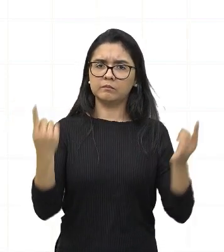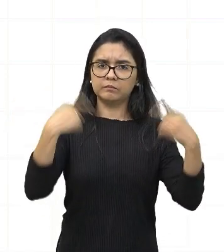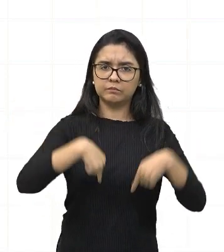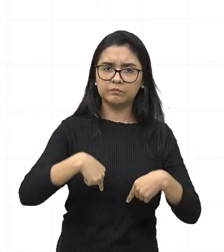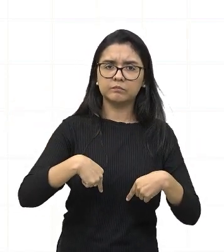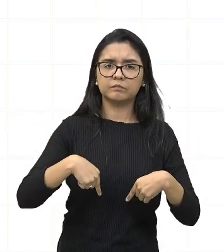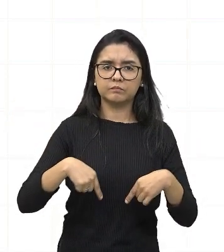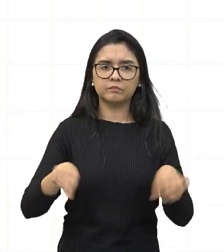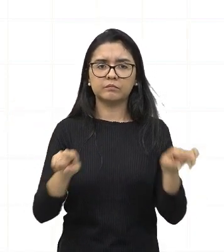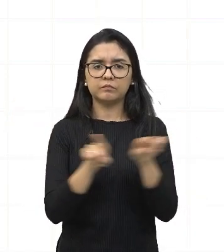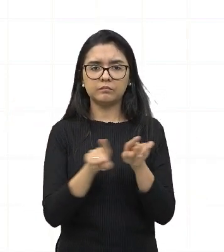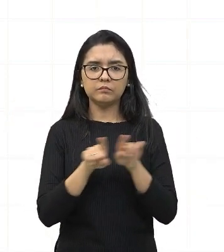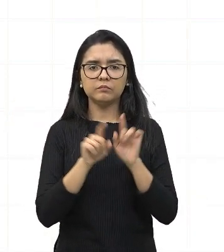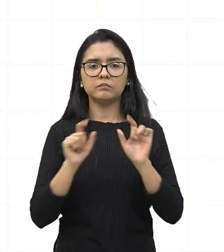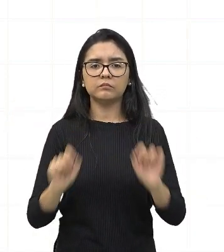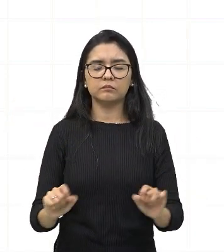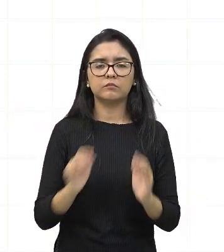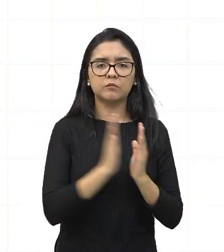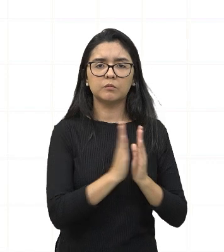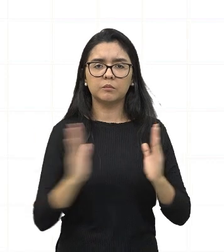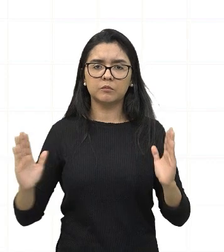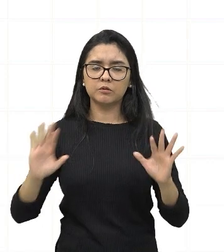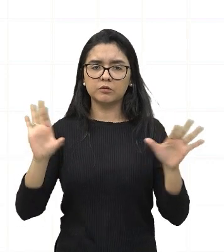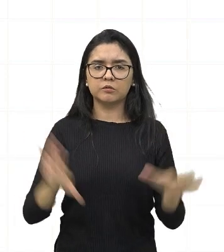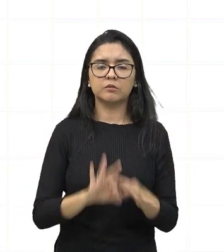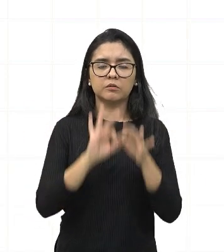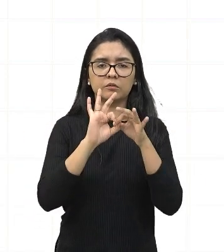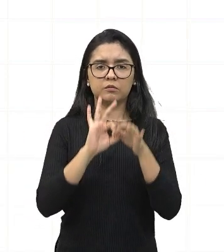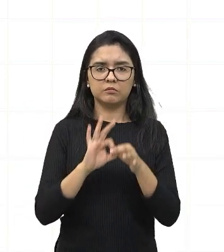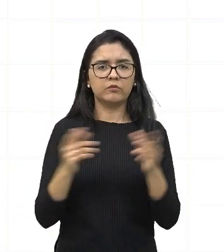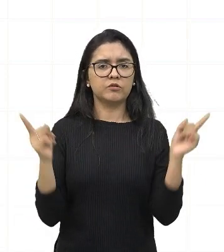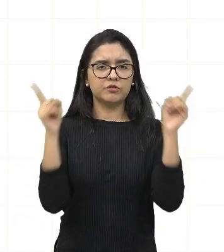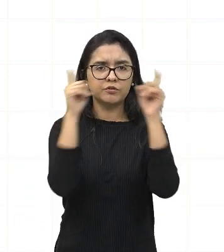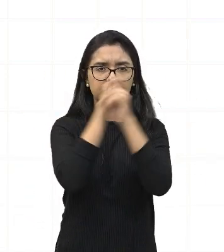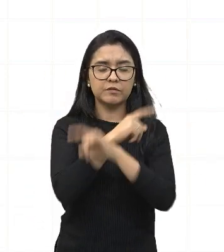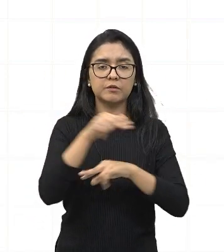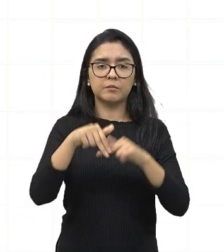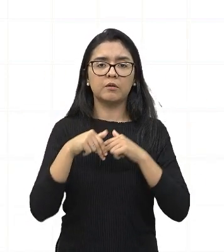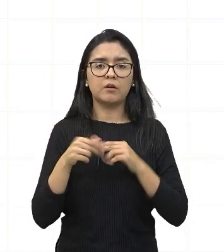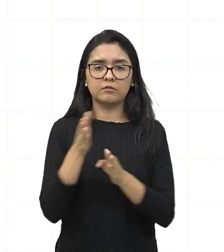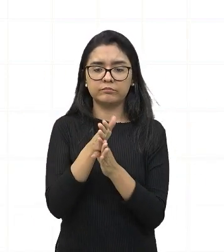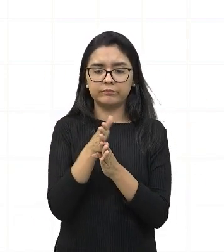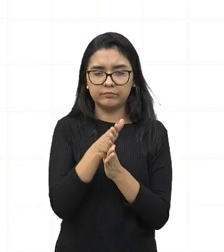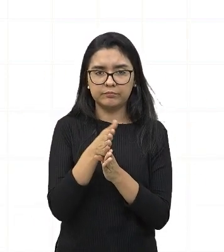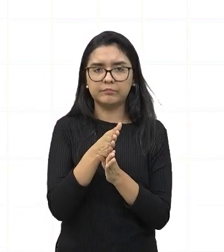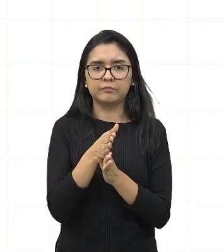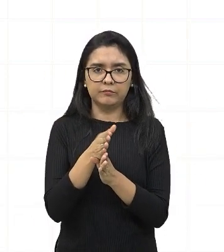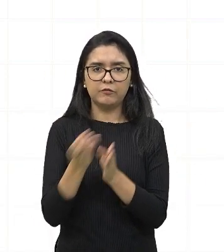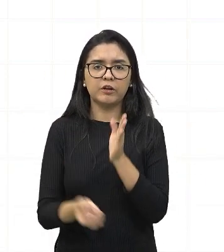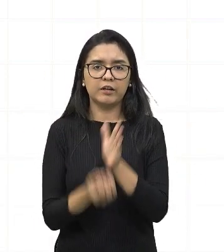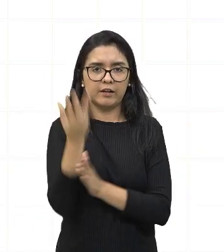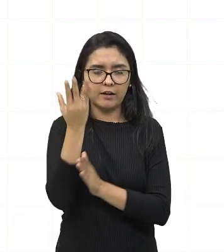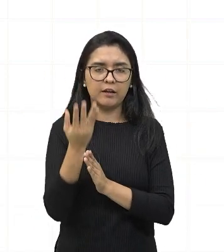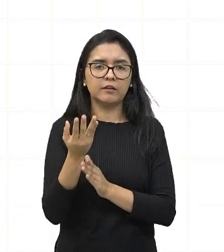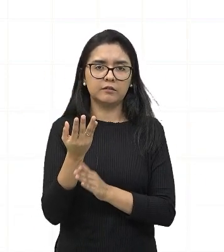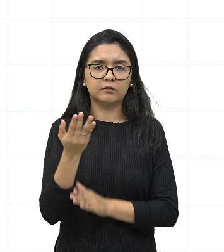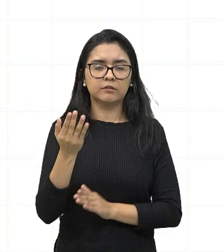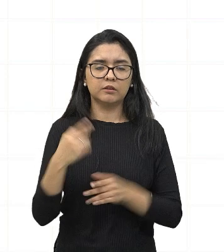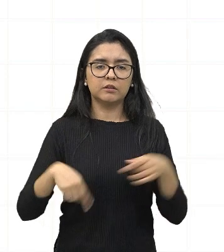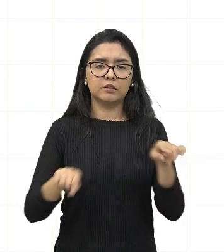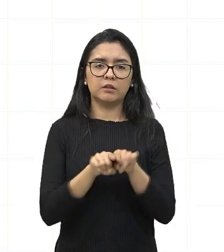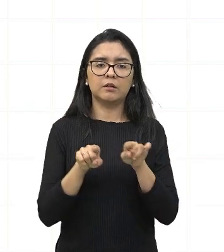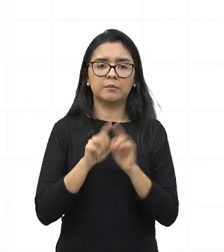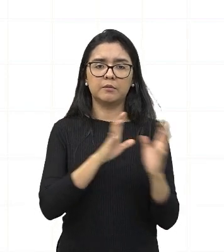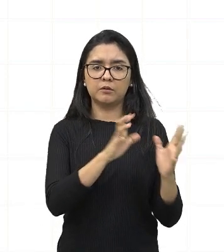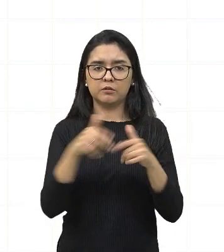fragmentação territorial, então o processo de unificação tornou-se complicado por conta das fronteiras artificiais que foram criadas, os conflitos